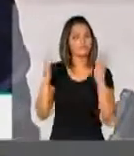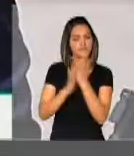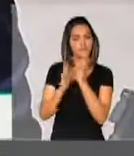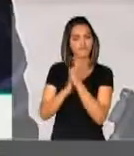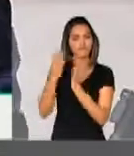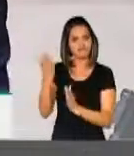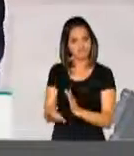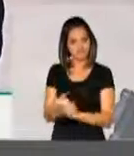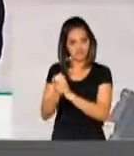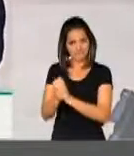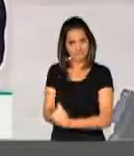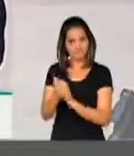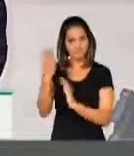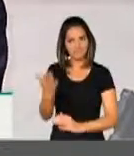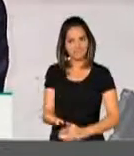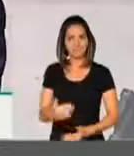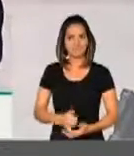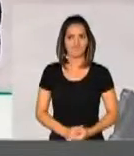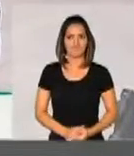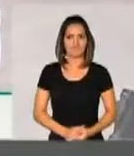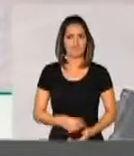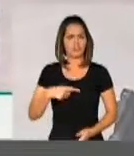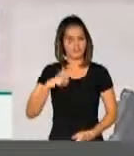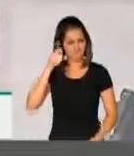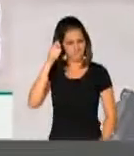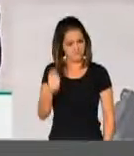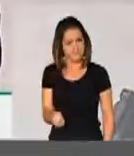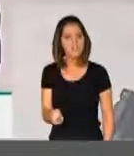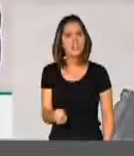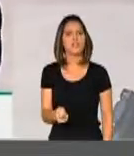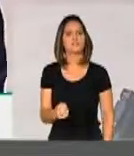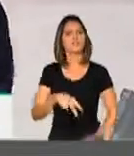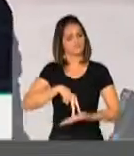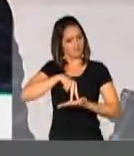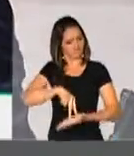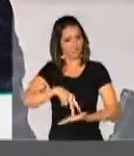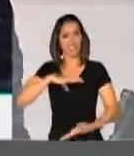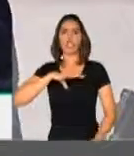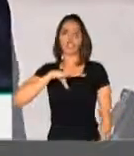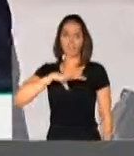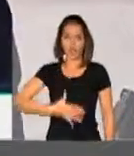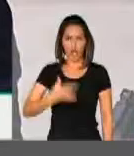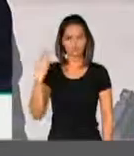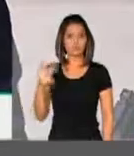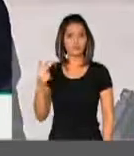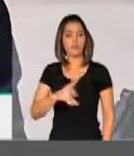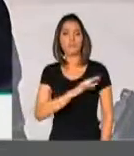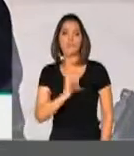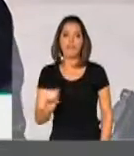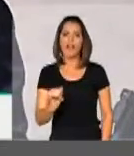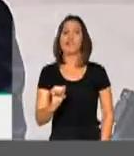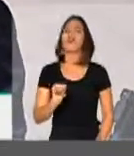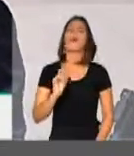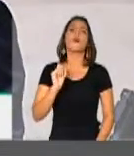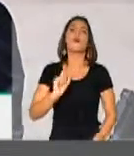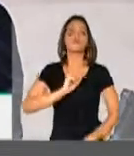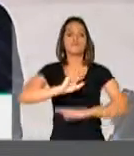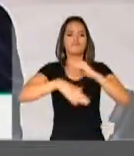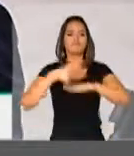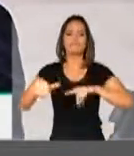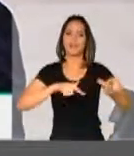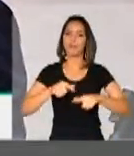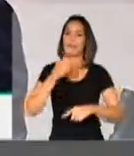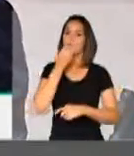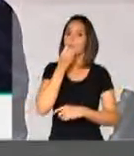parabéns, meus cumprimentos. Sua palavra certeira, firme, altiva, corajosa, certamente é motivo de muito orgulho